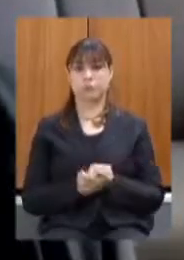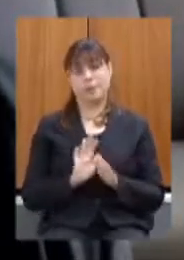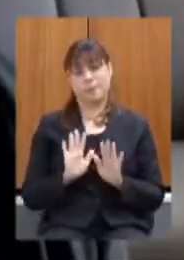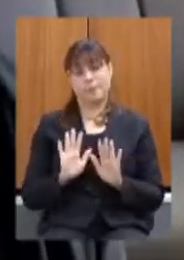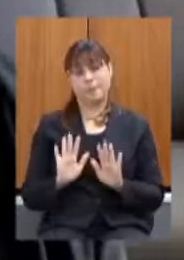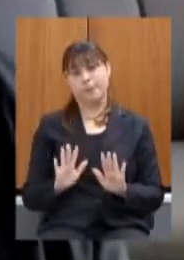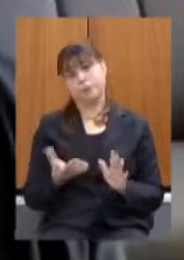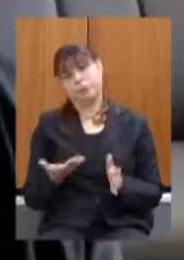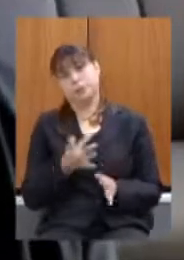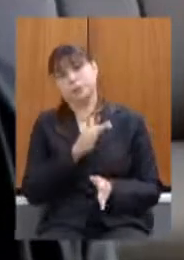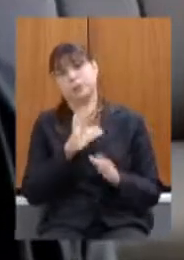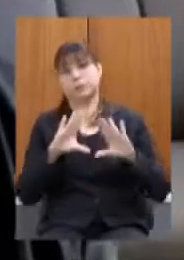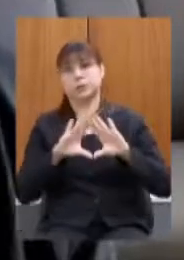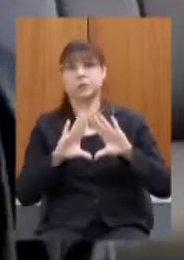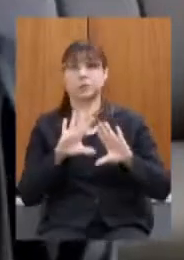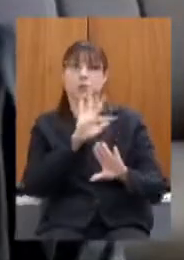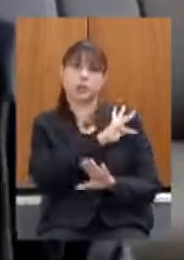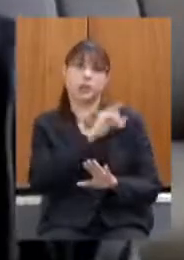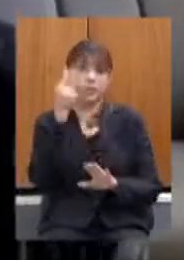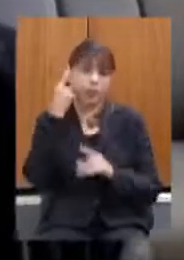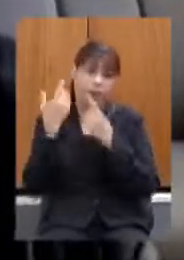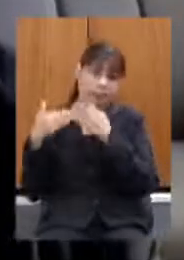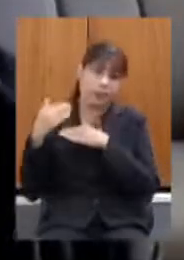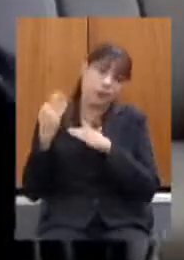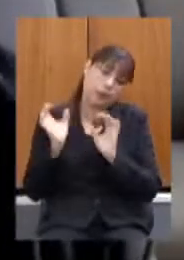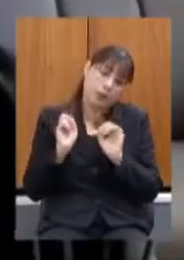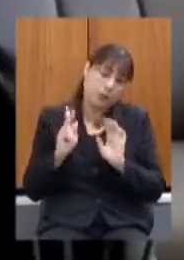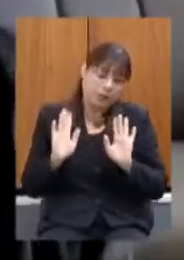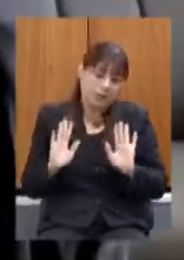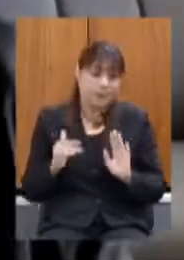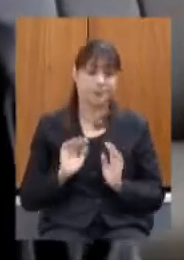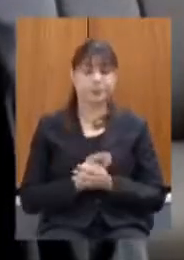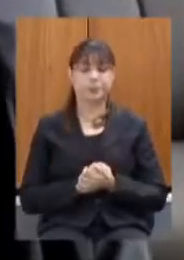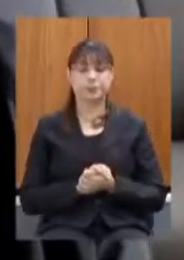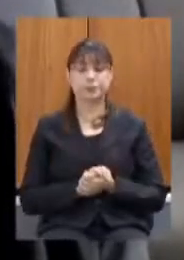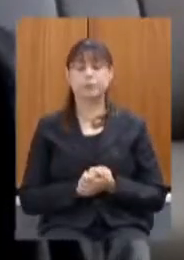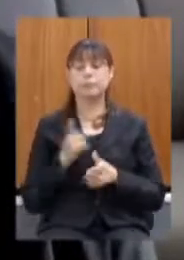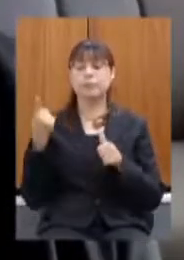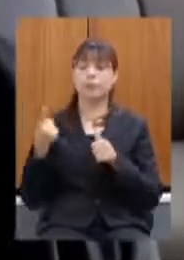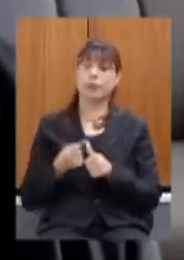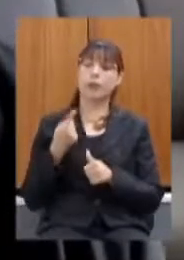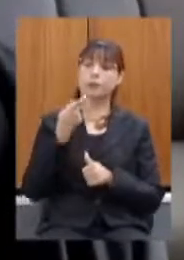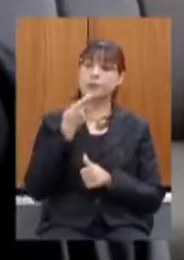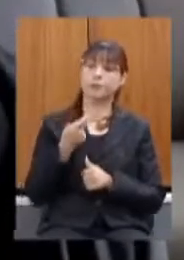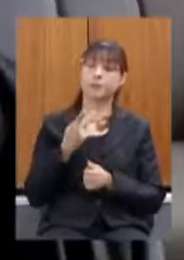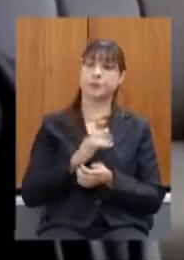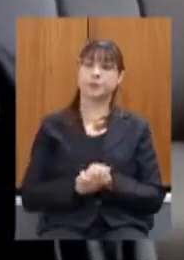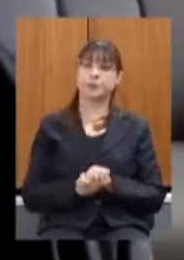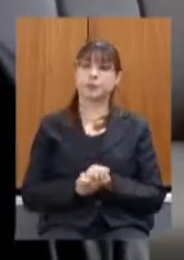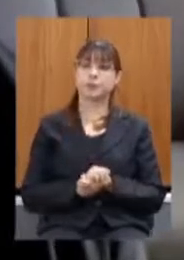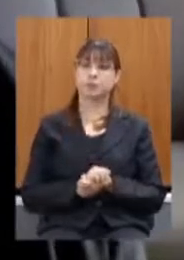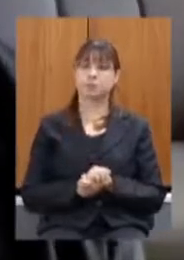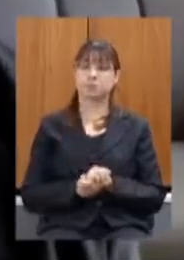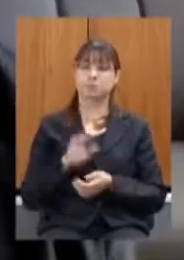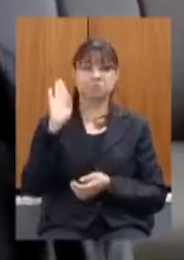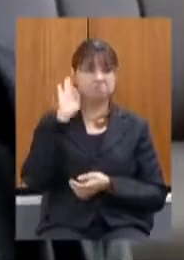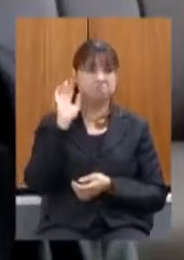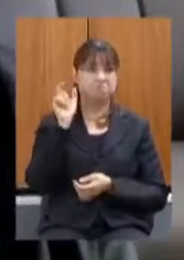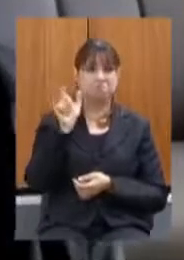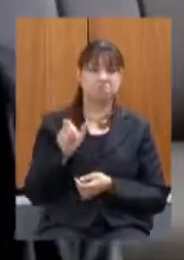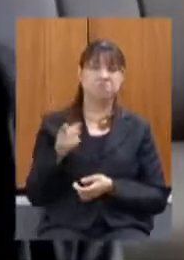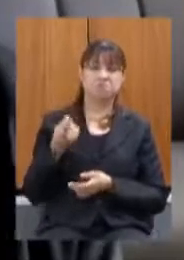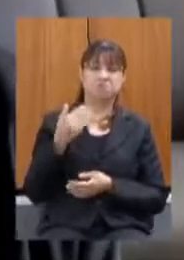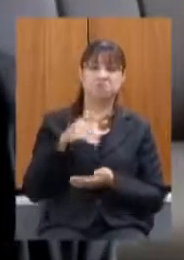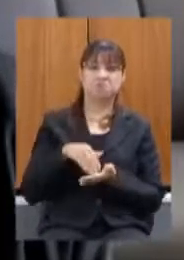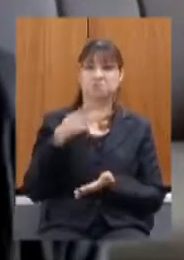fiscaliza vamos lá em primeiro lugar eu ouvi o secretário se referiu